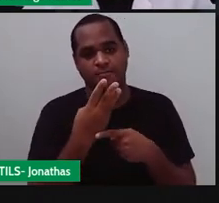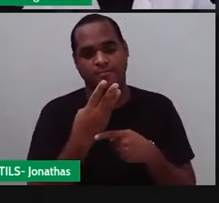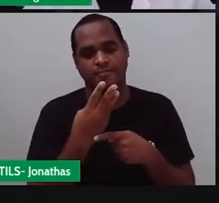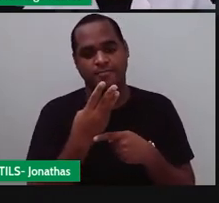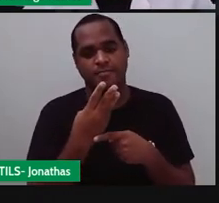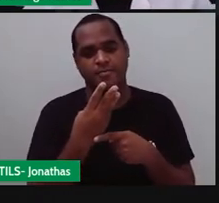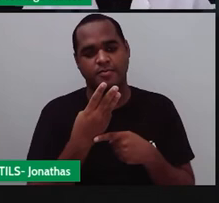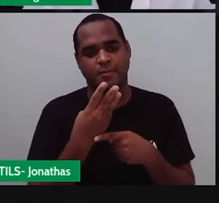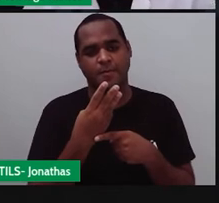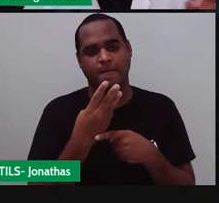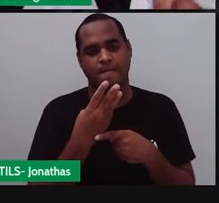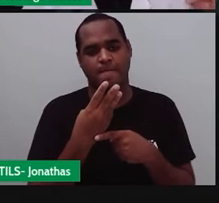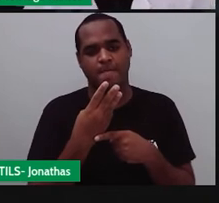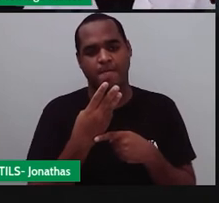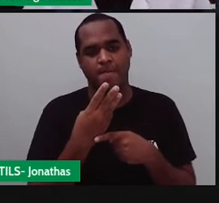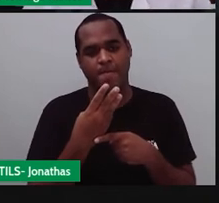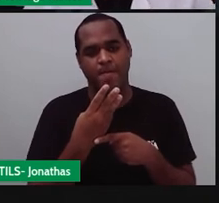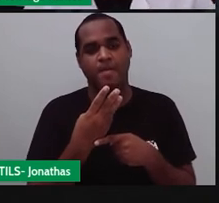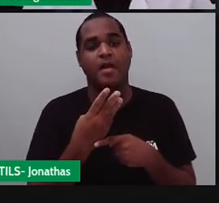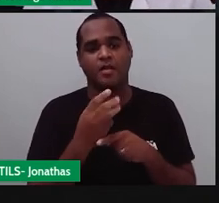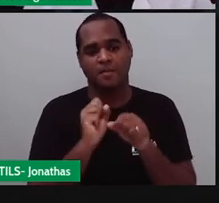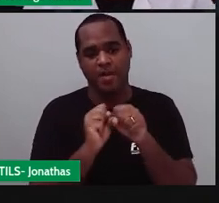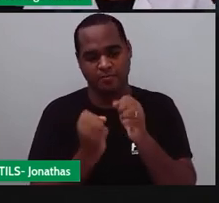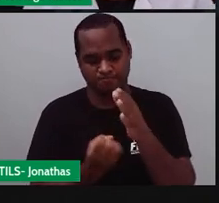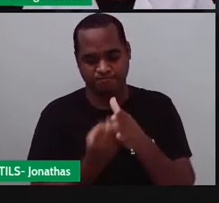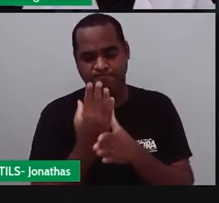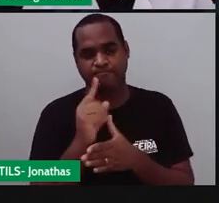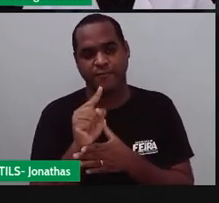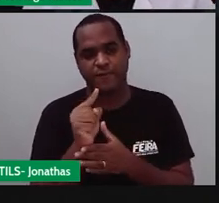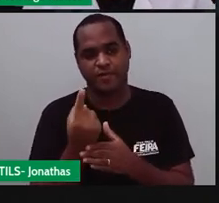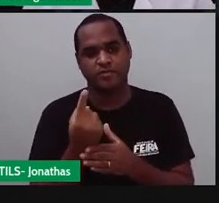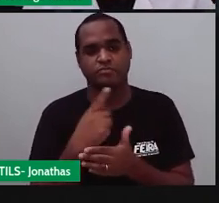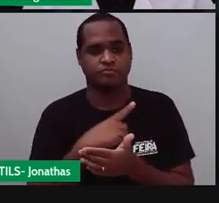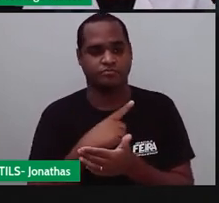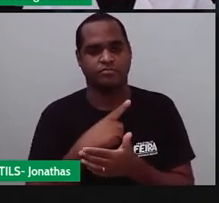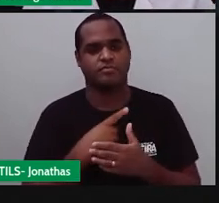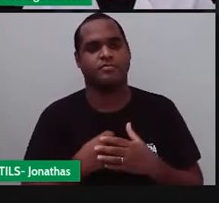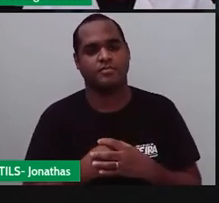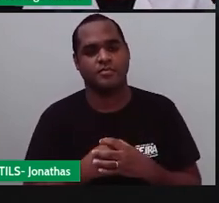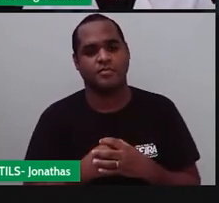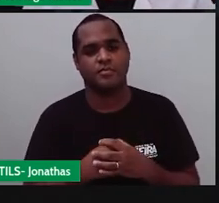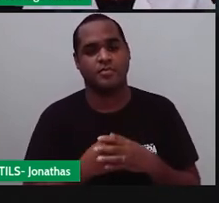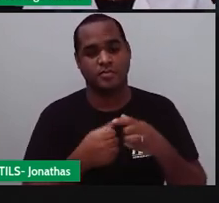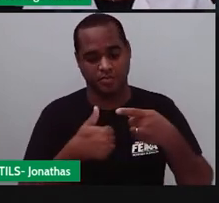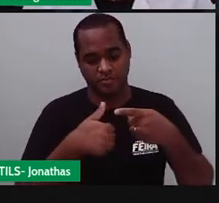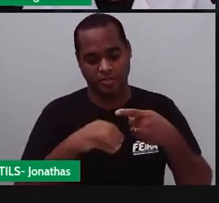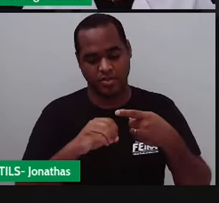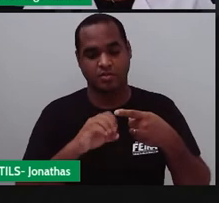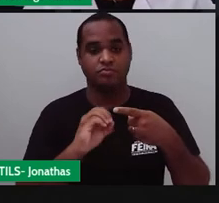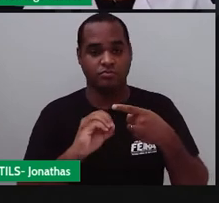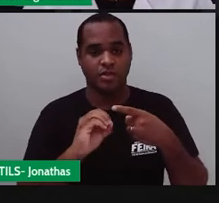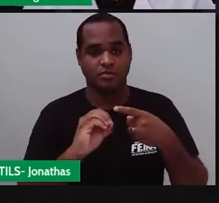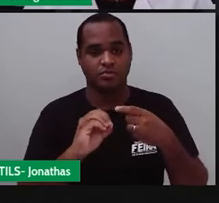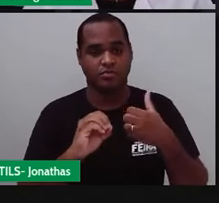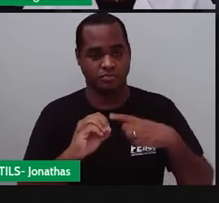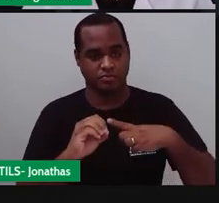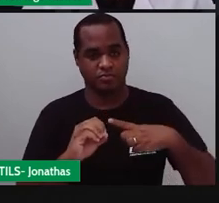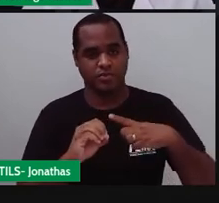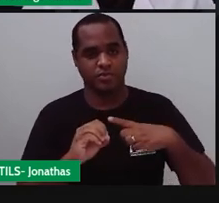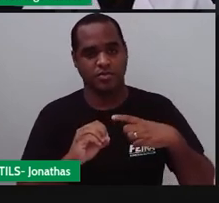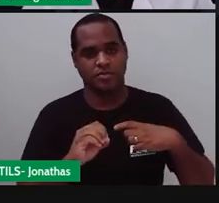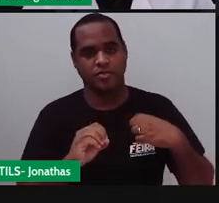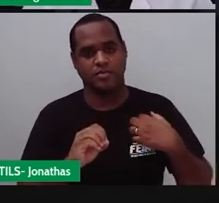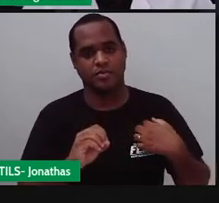e vai fazer com que apareça uma vírgula nele. como aqui embaixo o 10 tem um zero tá?